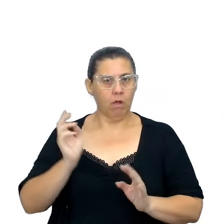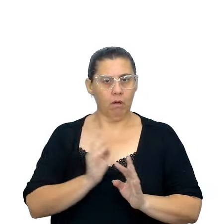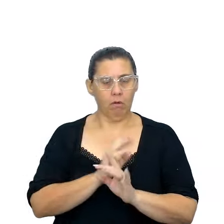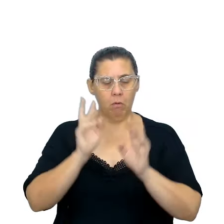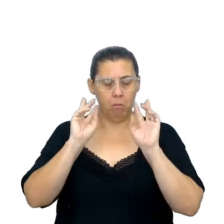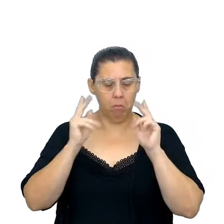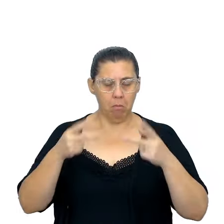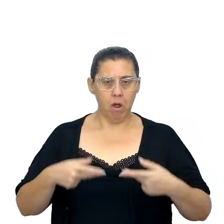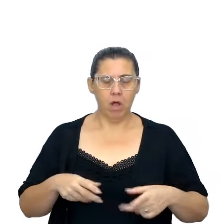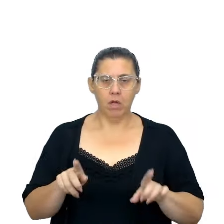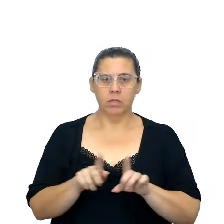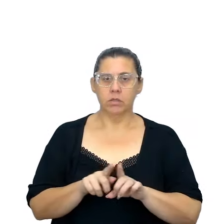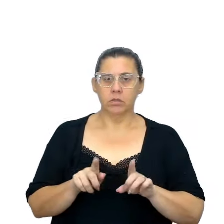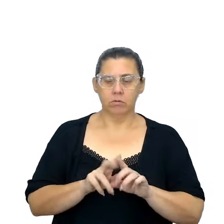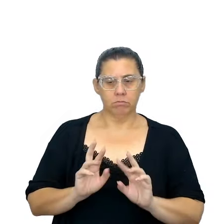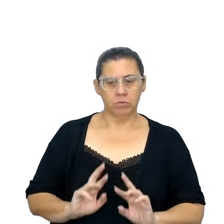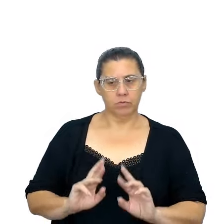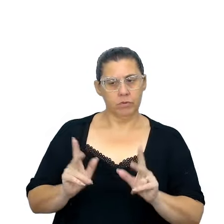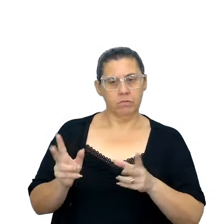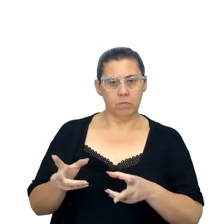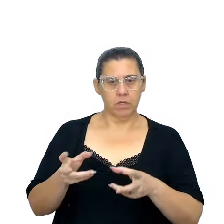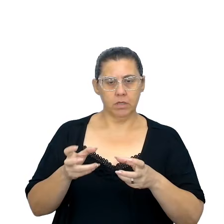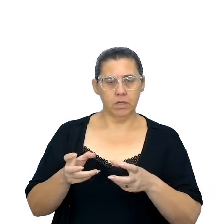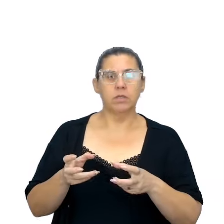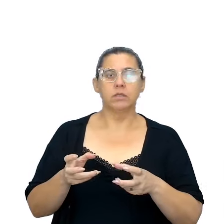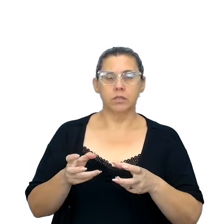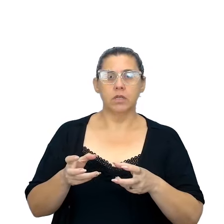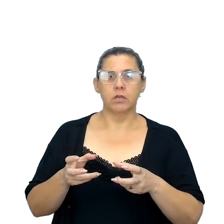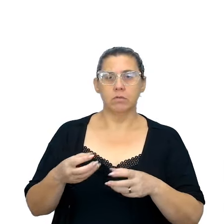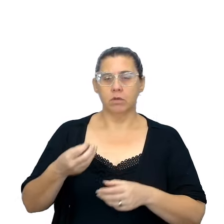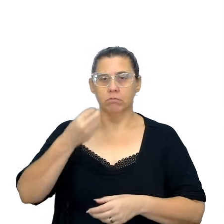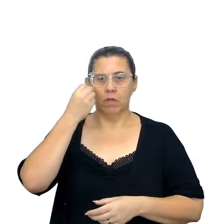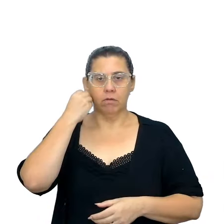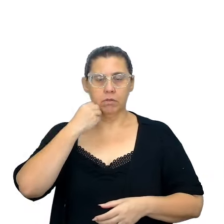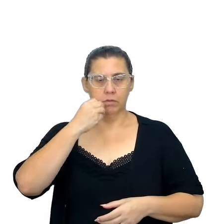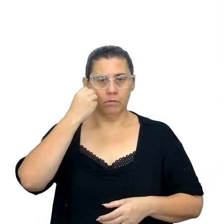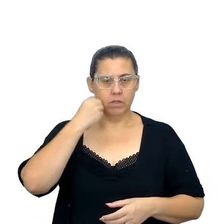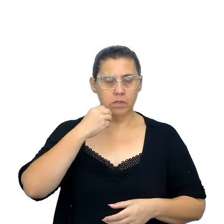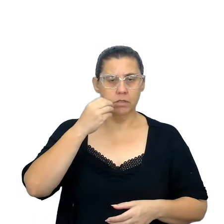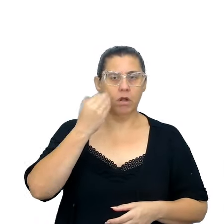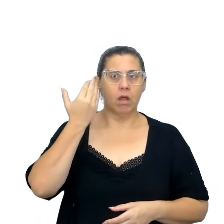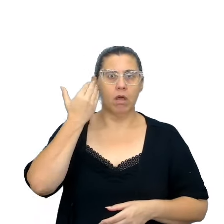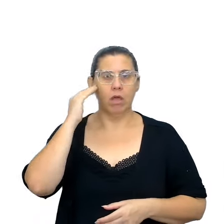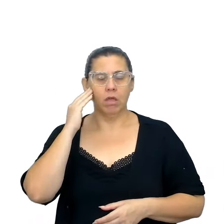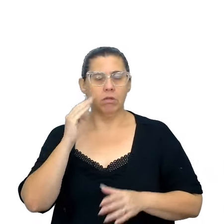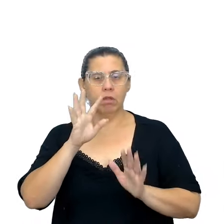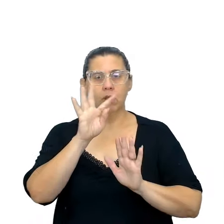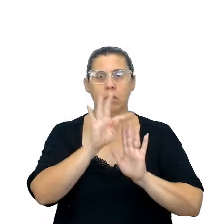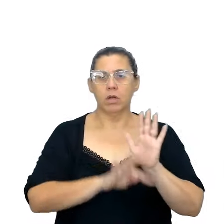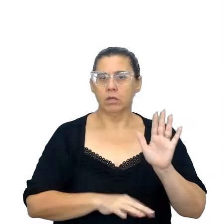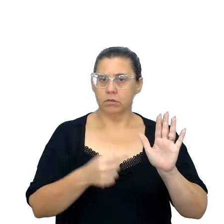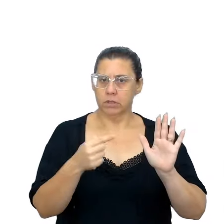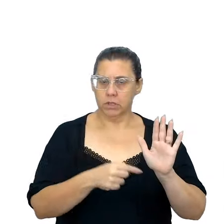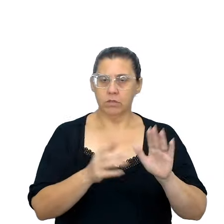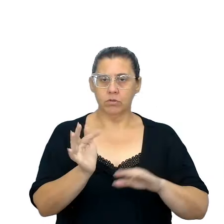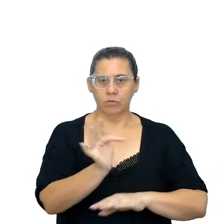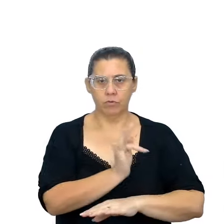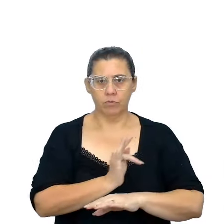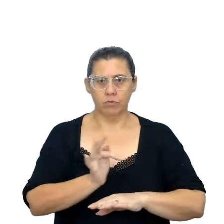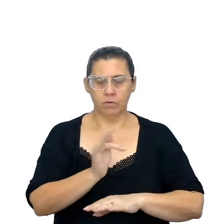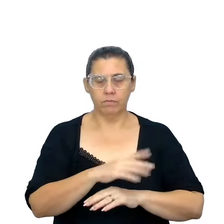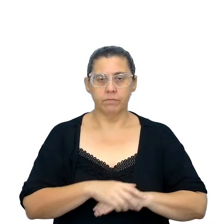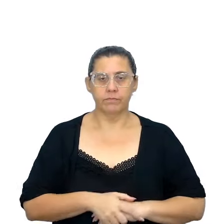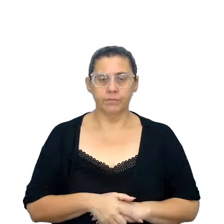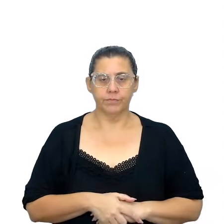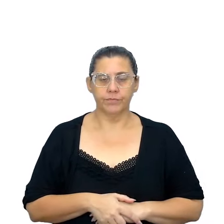além de diferentes visões de mundo em textos literários, reconhecendo nesses textos formais, opa,